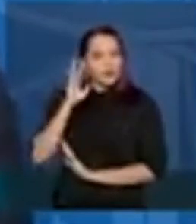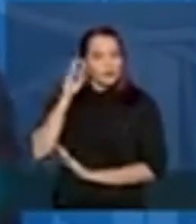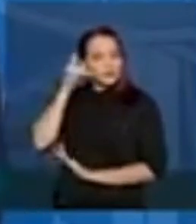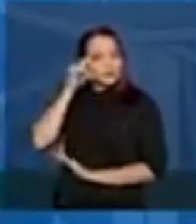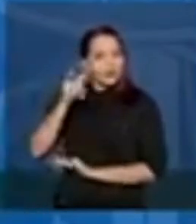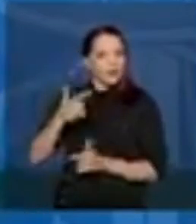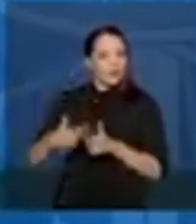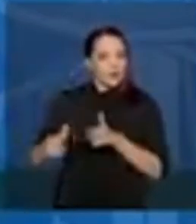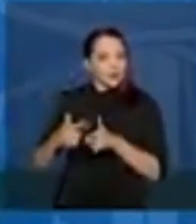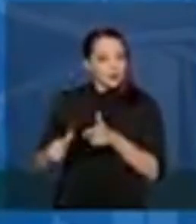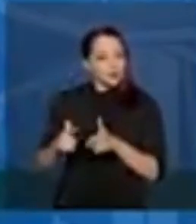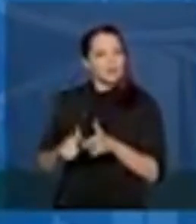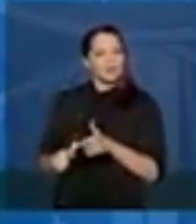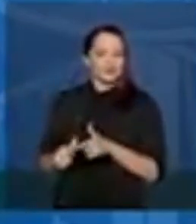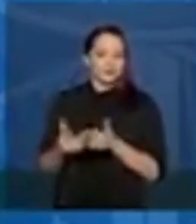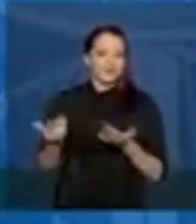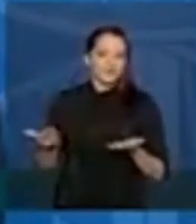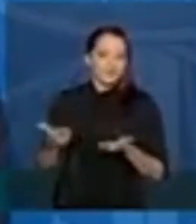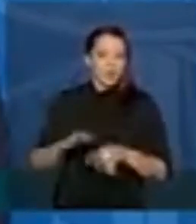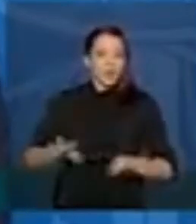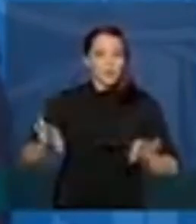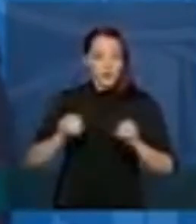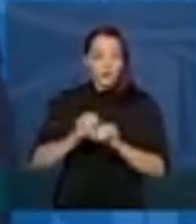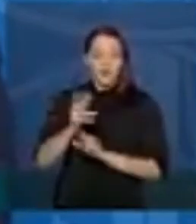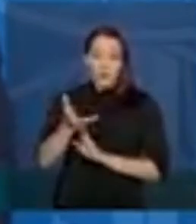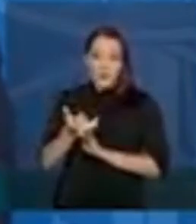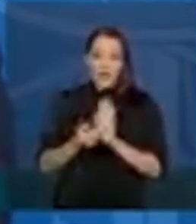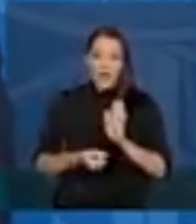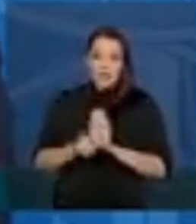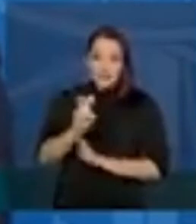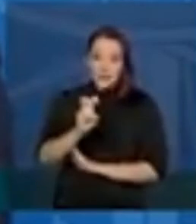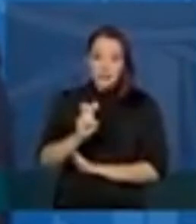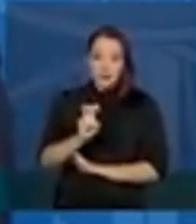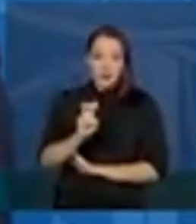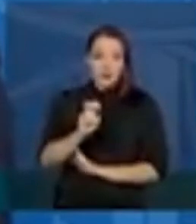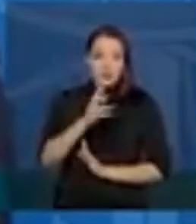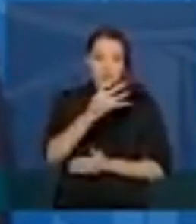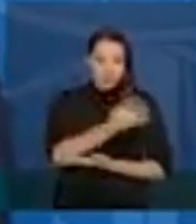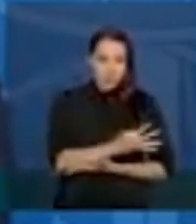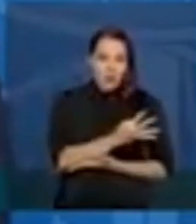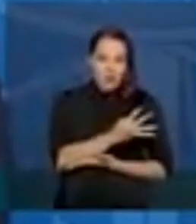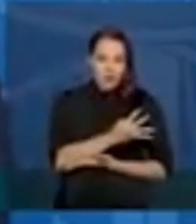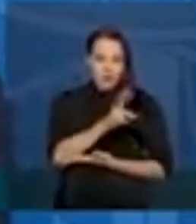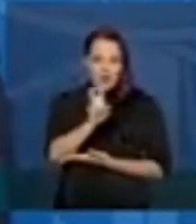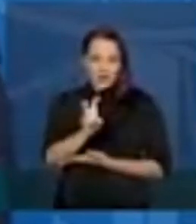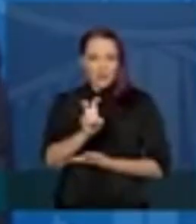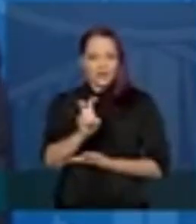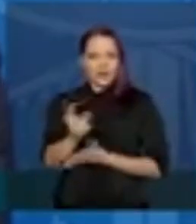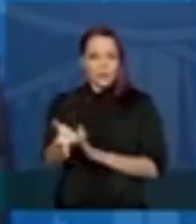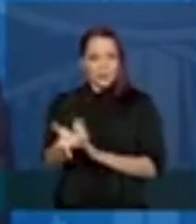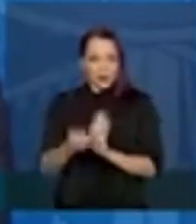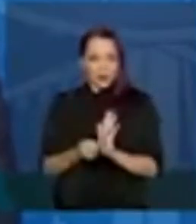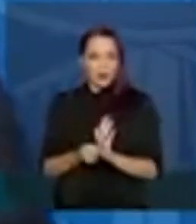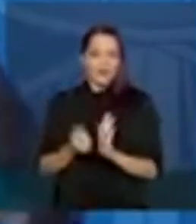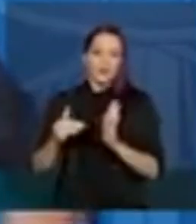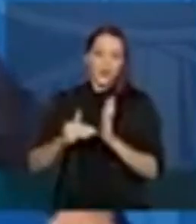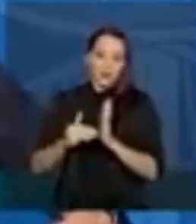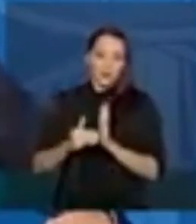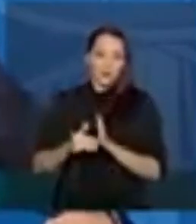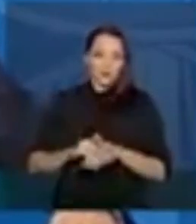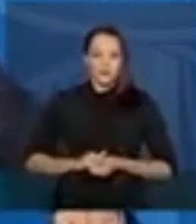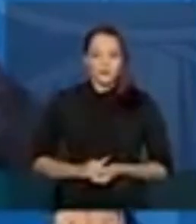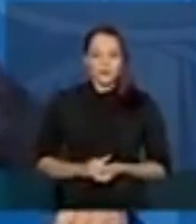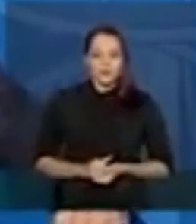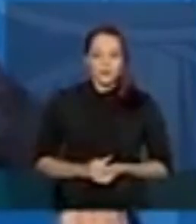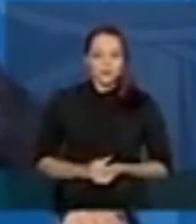esse problema, obviamente, todos vão receber as cinco, se recebeu a quarta e a quinta parcela no último ciclo.